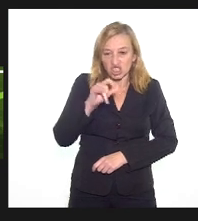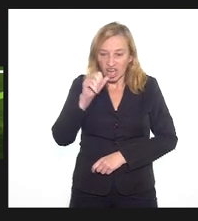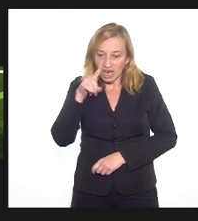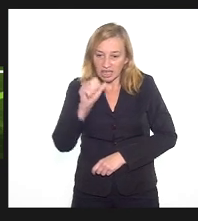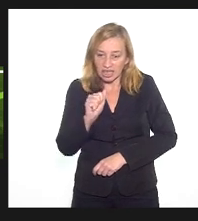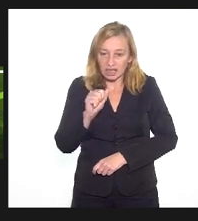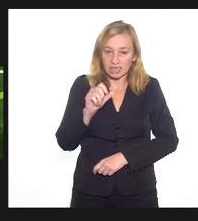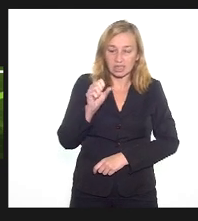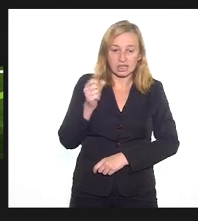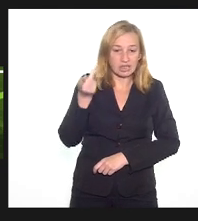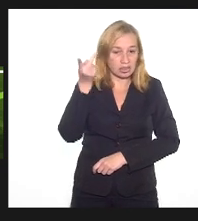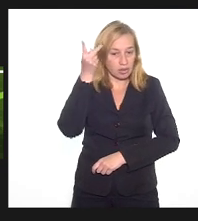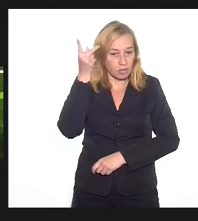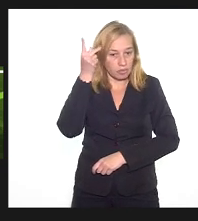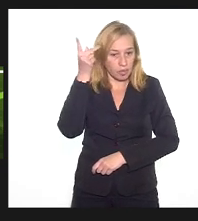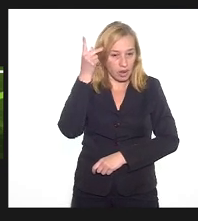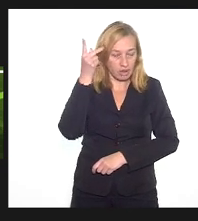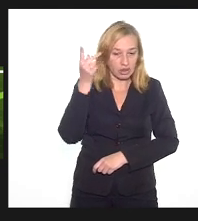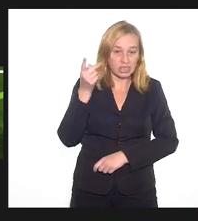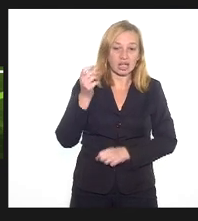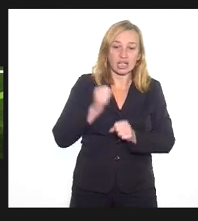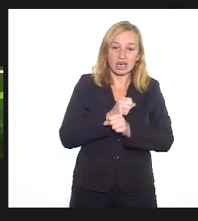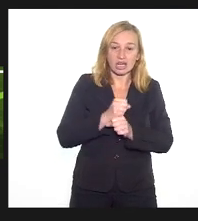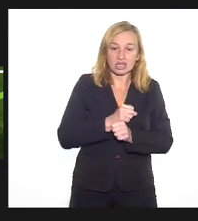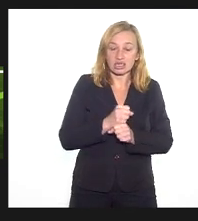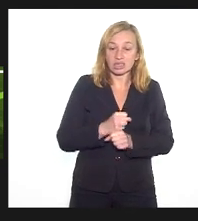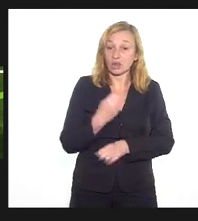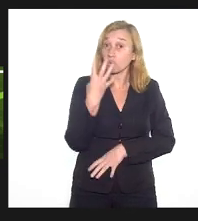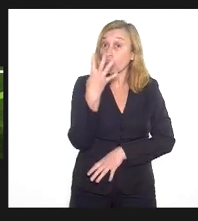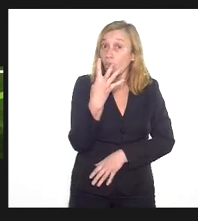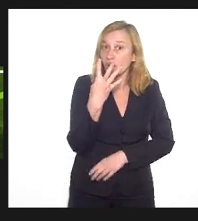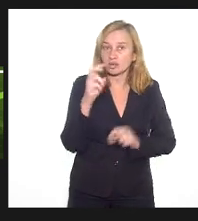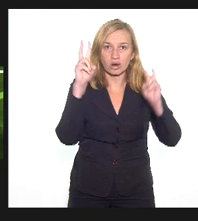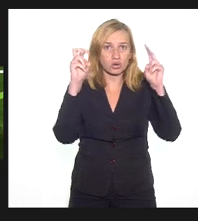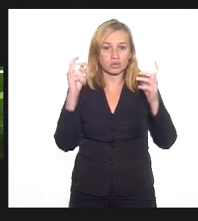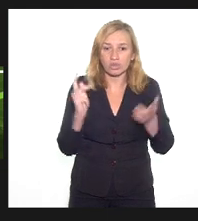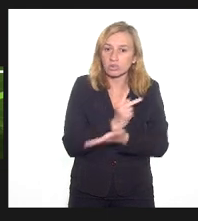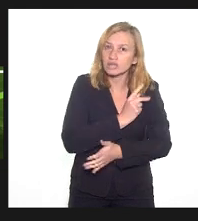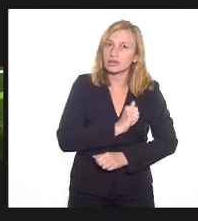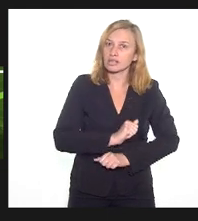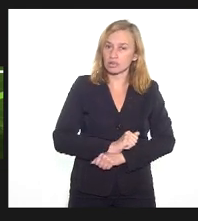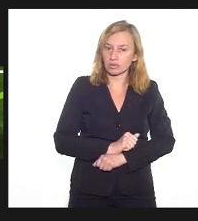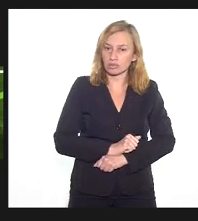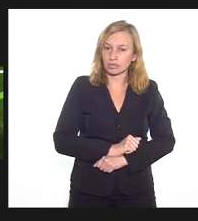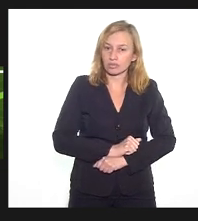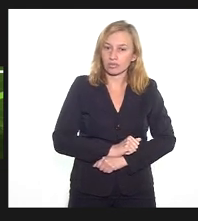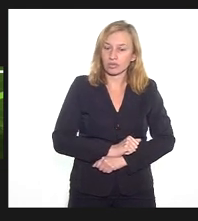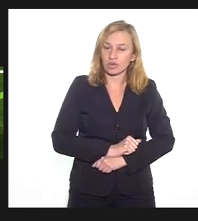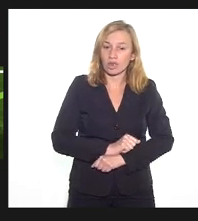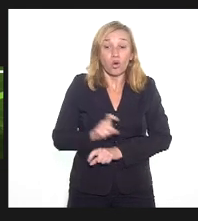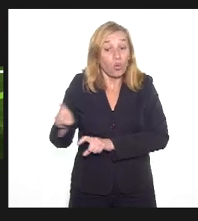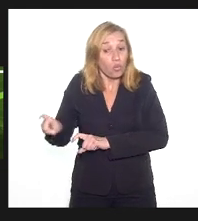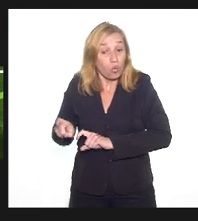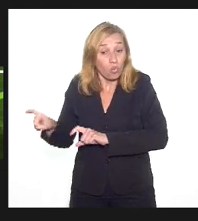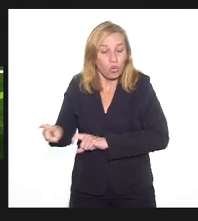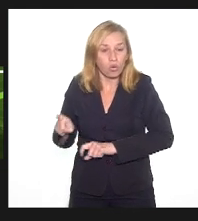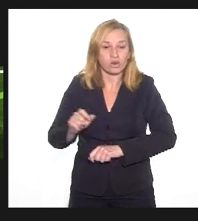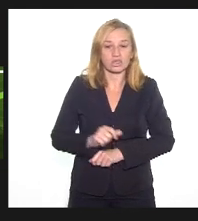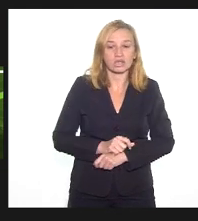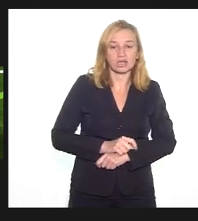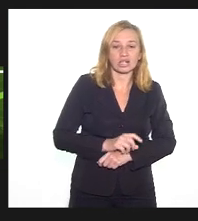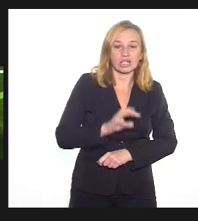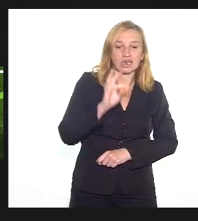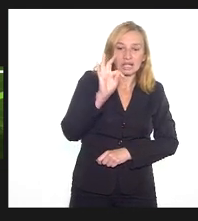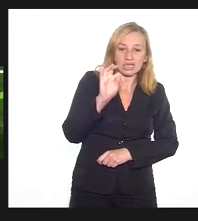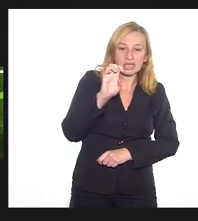são comunidades extremamente rurais, tem características extremamente rurais. E os terreirinhos,